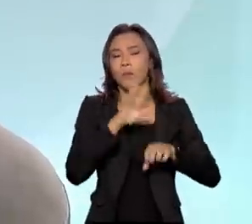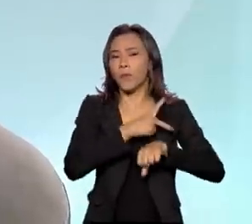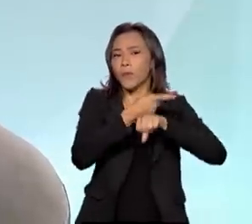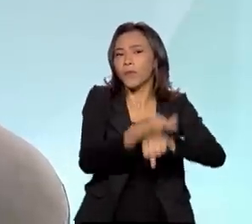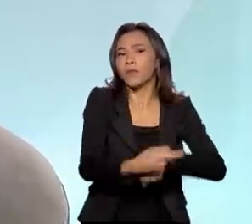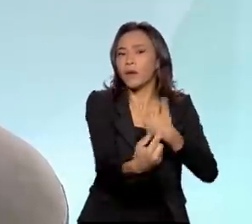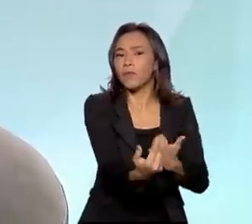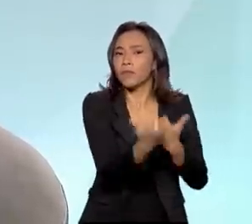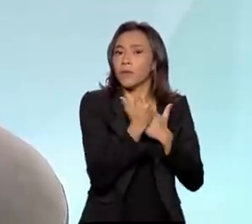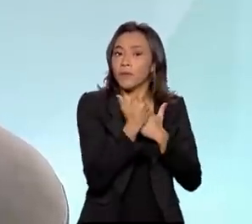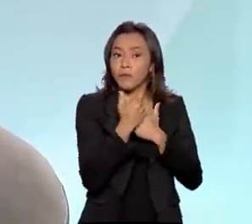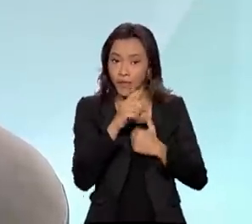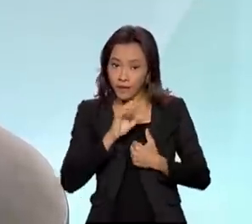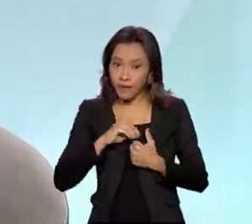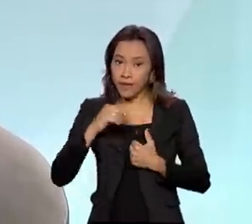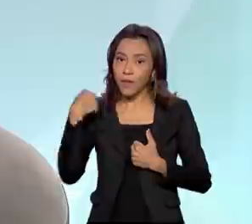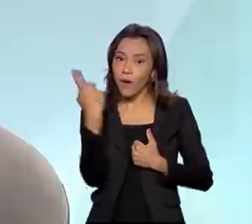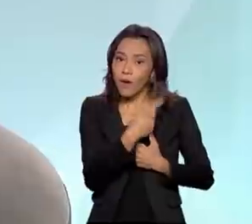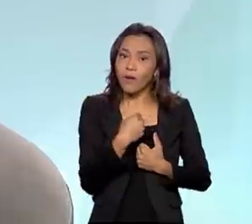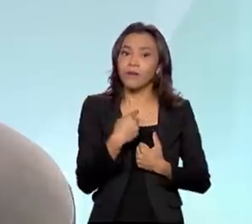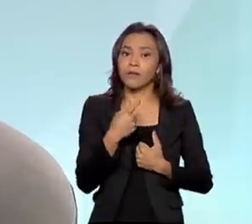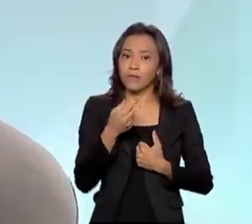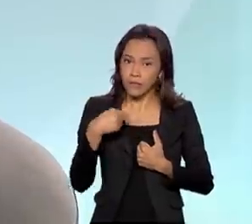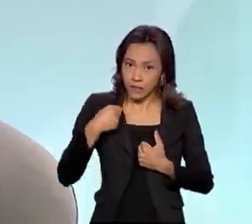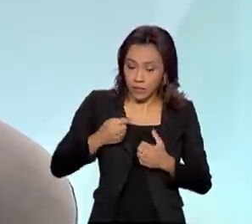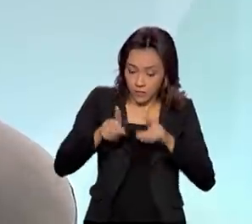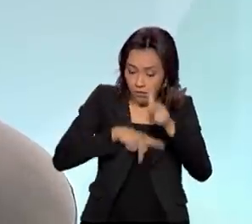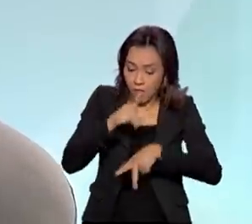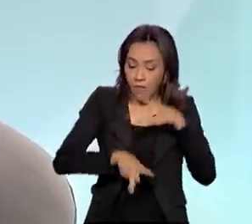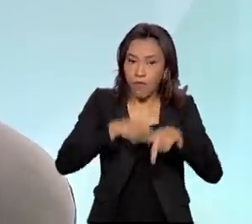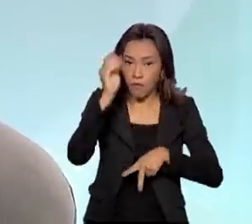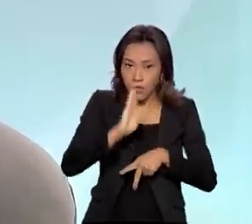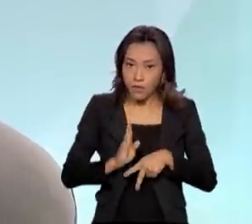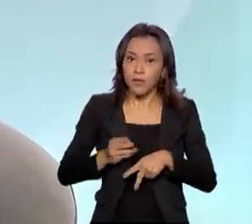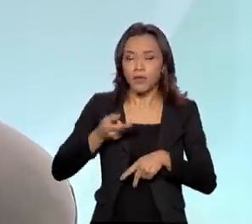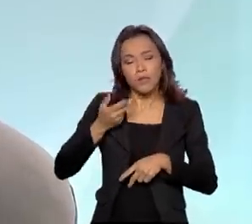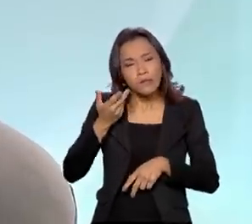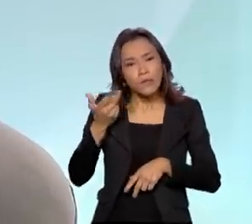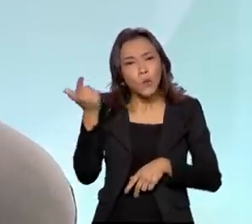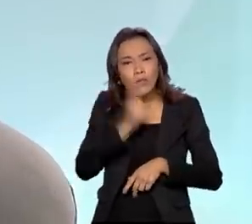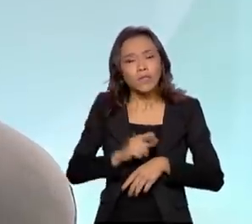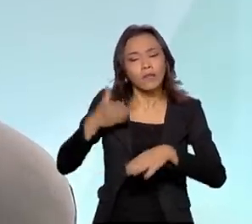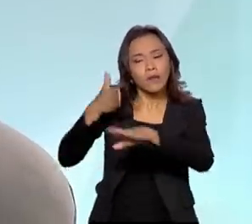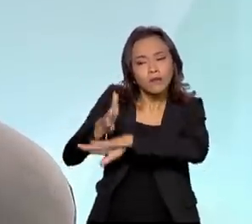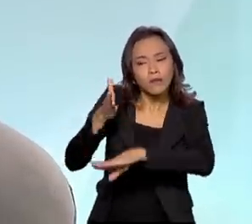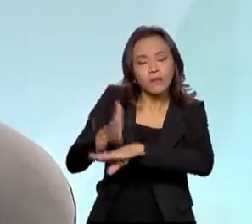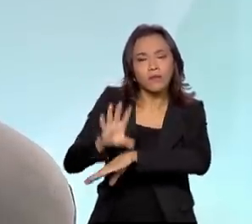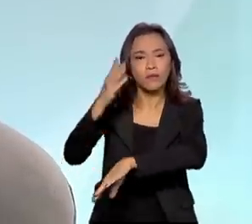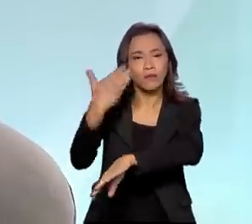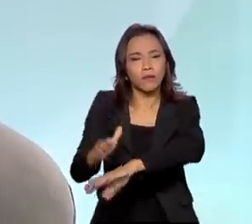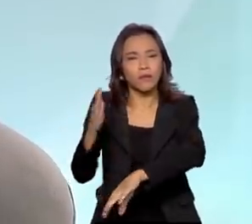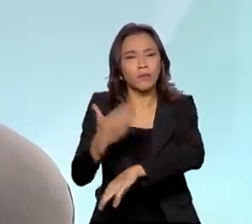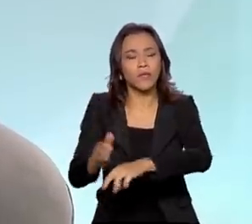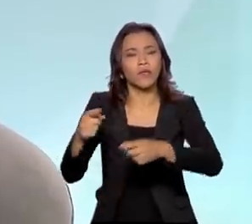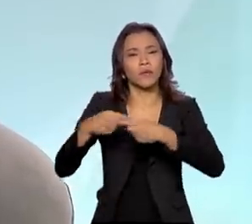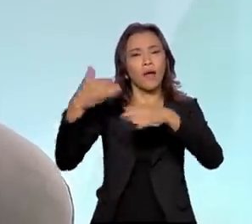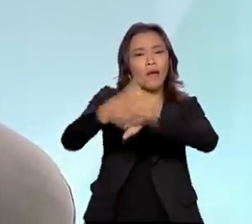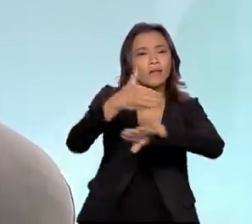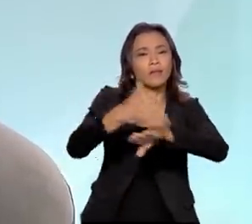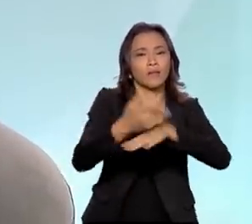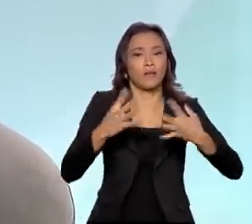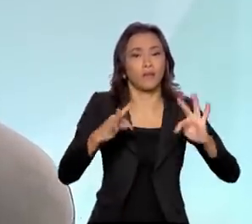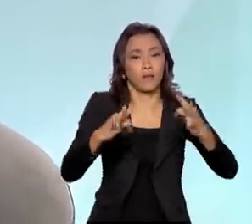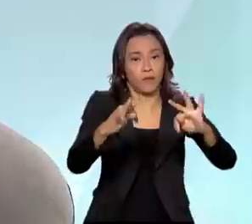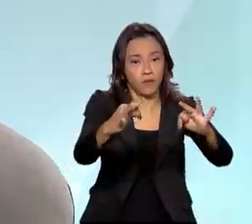cooperação para que cada vez mais brasileiros possam ter acesso a treinamento, a capacitação, novas tecnologias e, dessa forma,